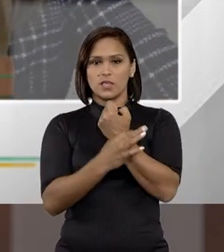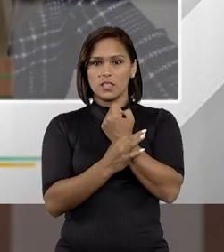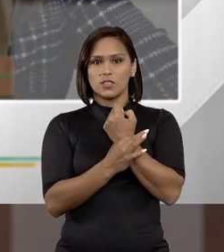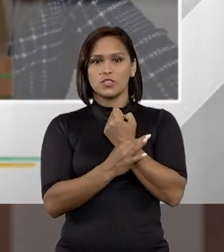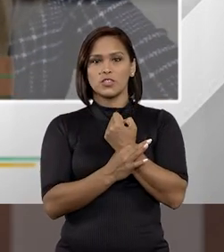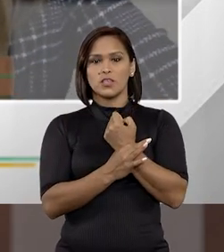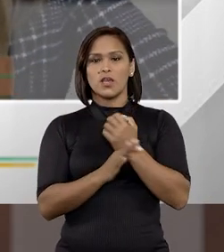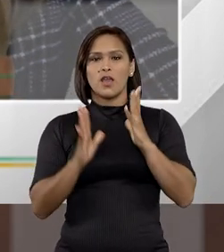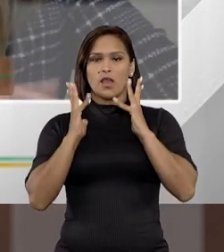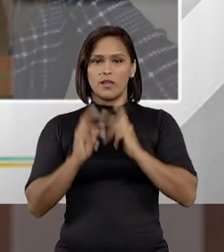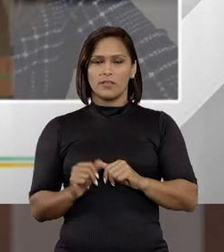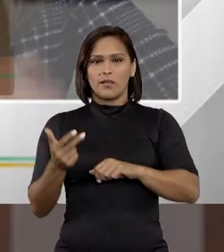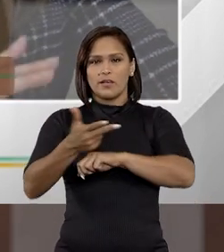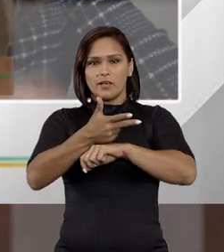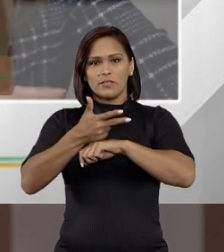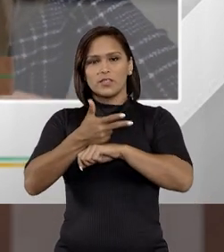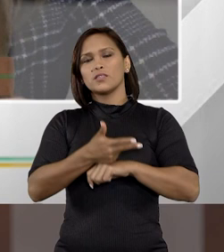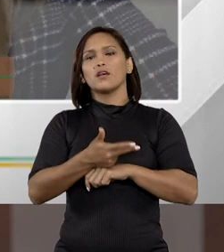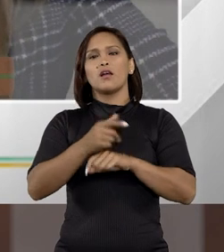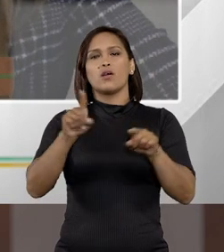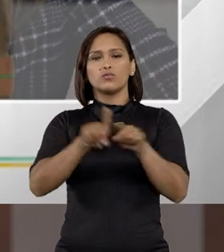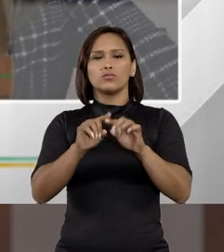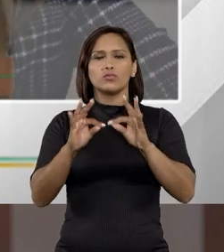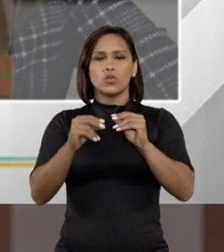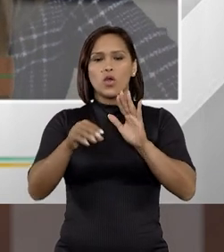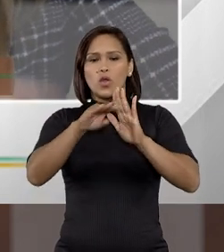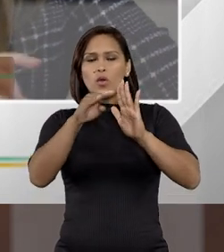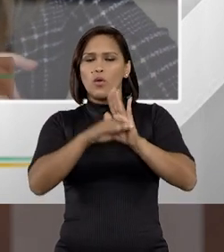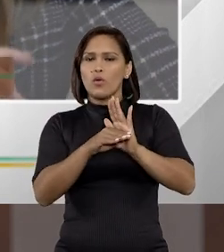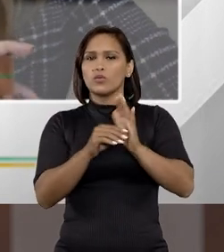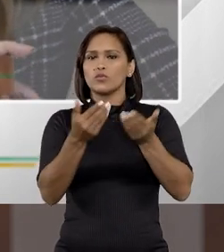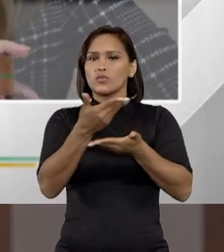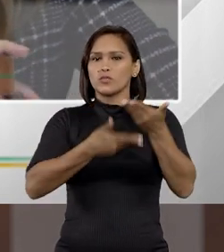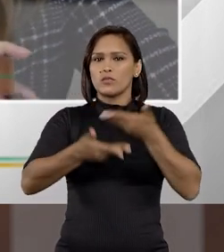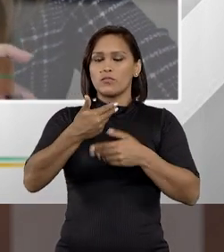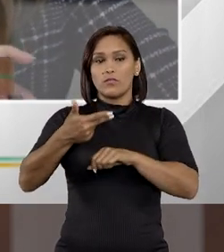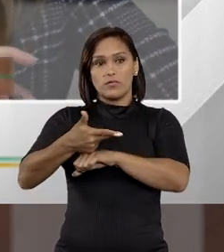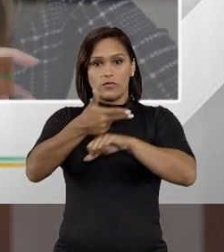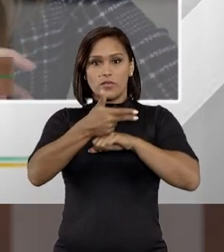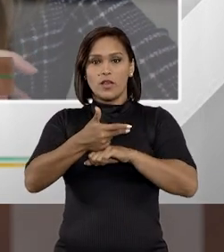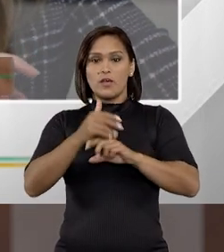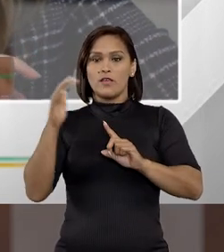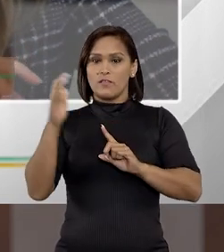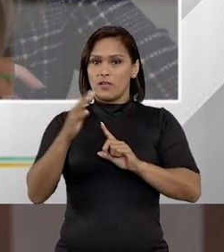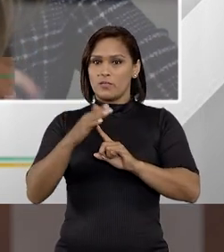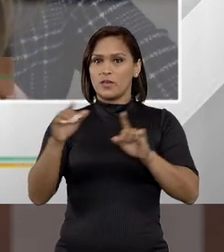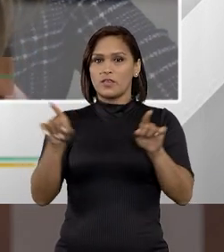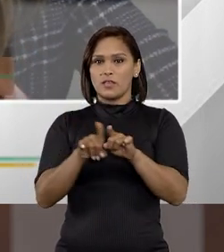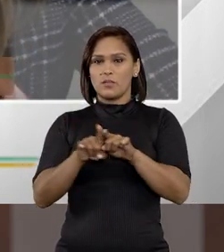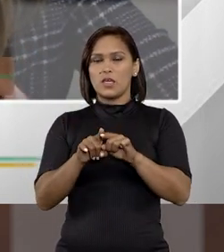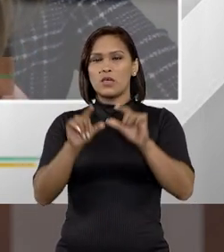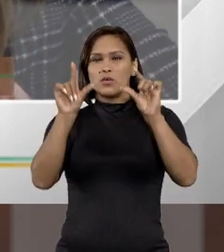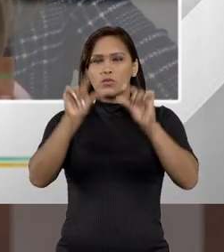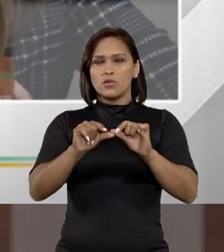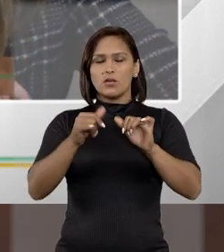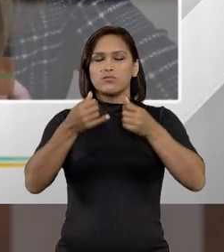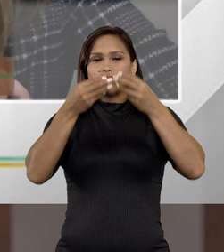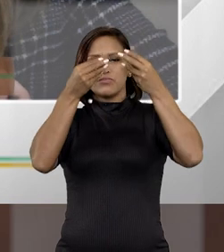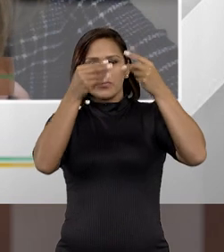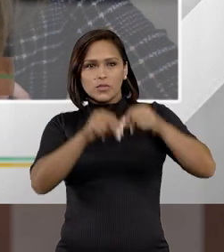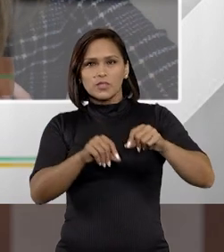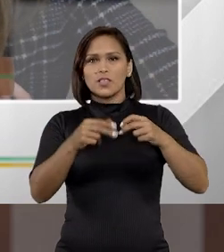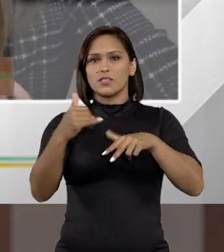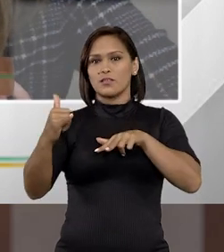garantida a integridade da gravação, a cadeia de custódia, entre outros elementos. Então, eu acho que isso vai impactar e trazer até um tipo de